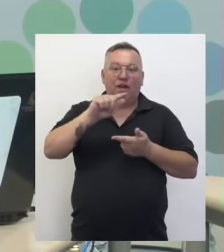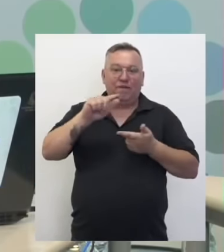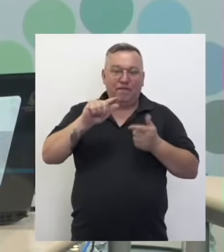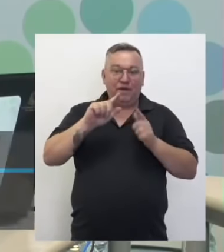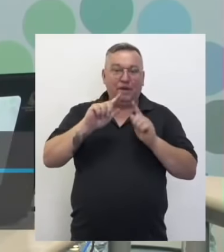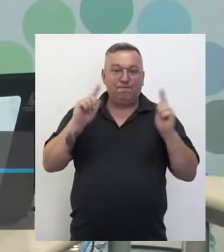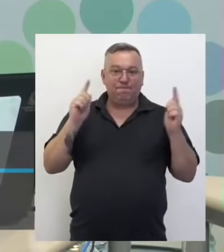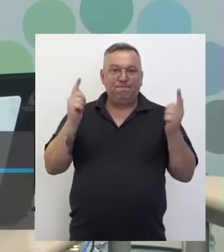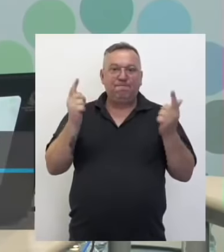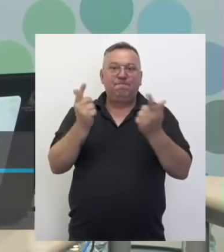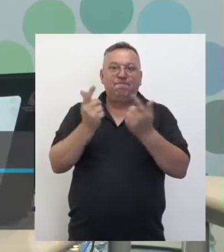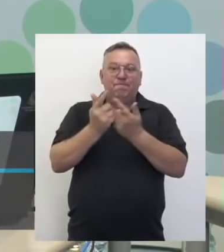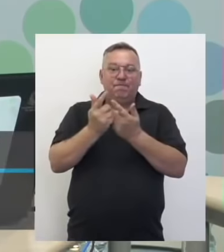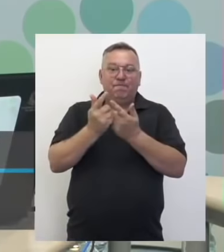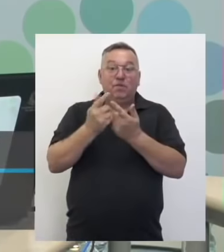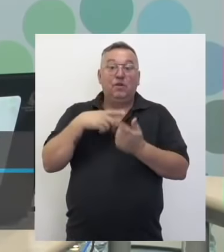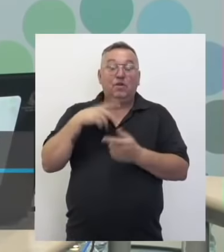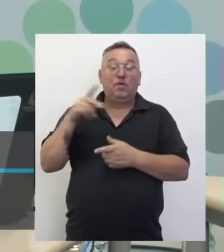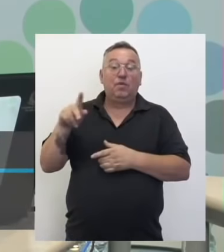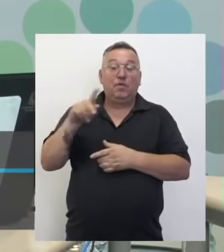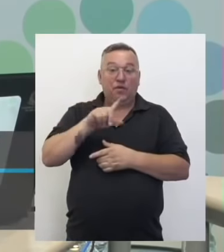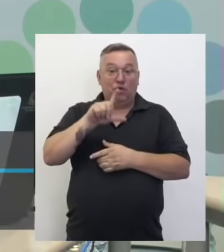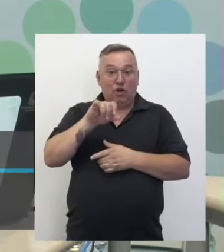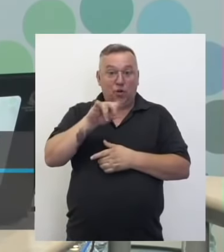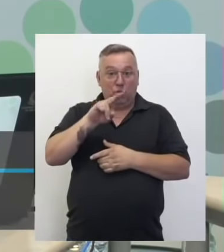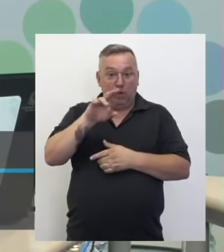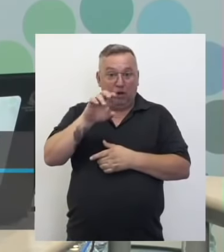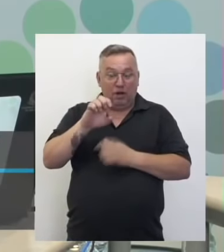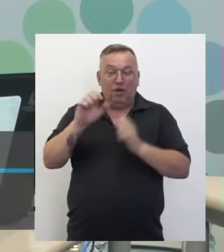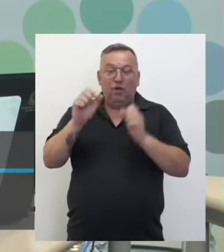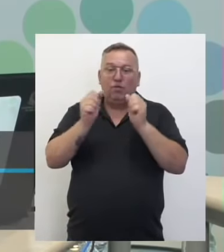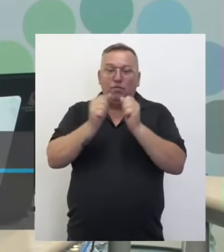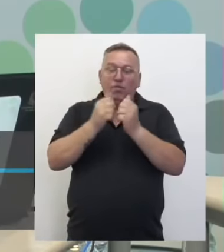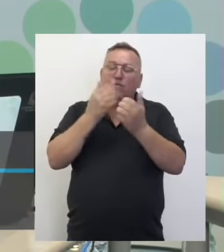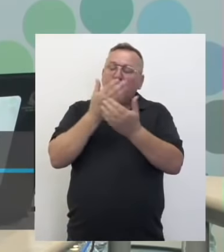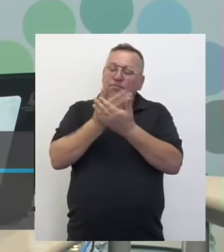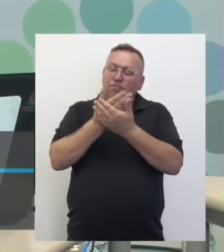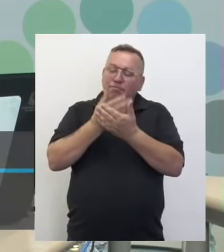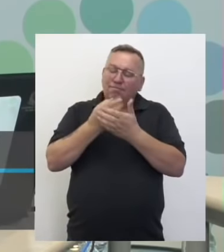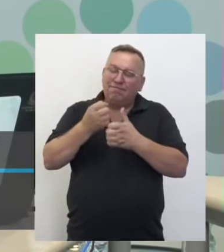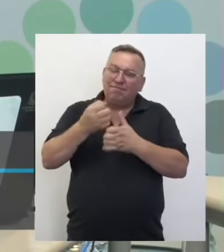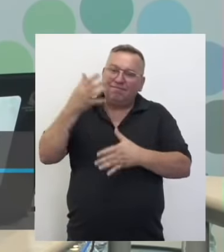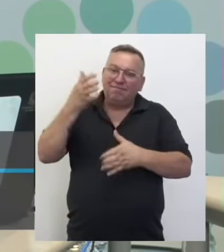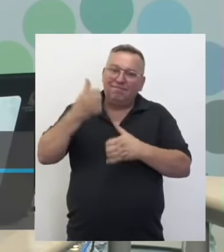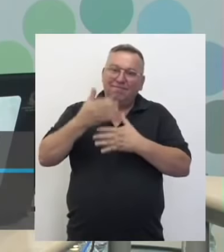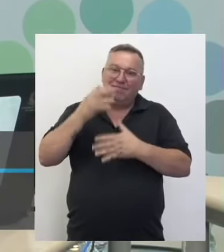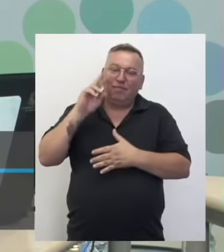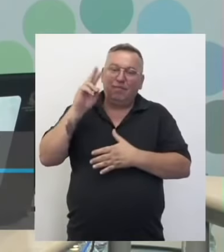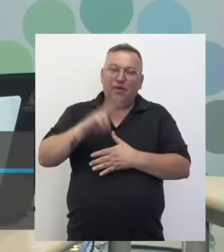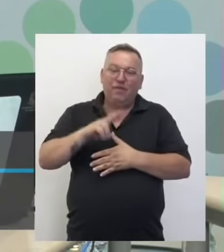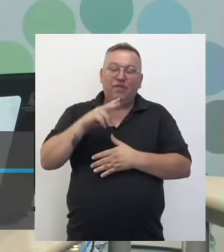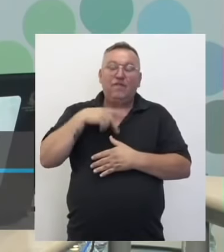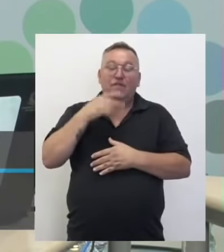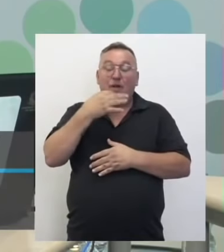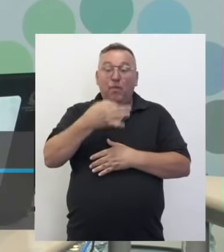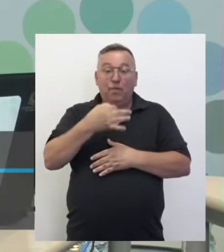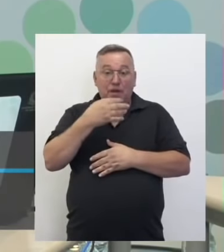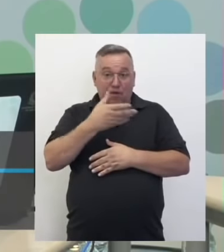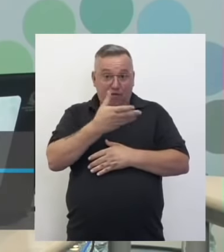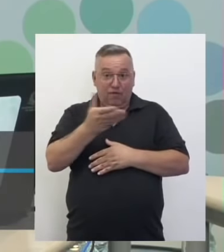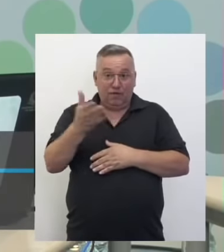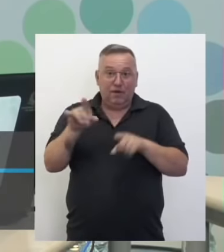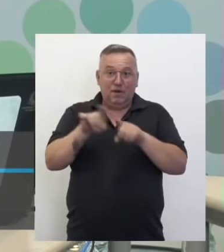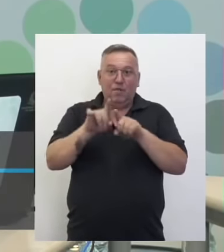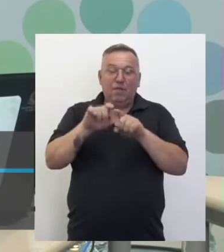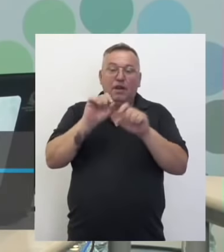Eu sou a professora Luiz Coutinho, estarei com vocês estudantes no nosso chat para pegar as interações de vocês. E quem